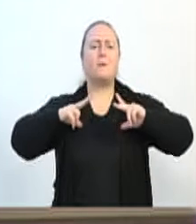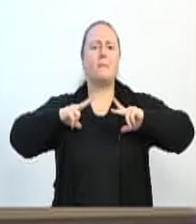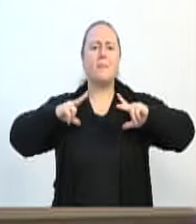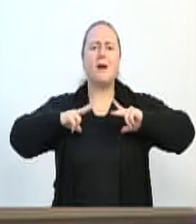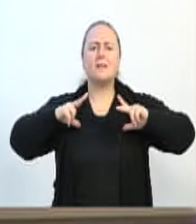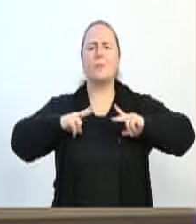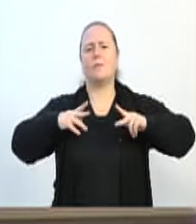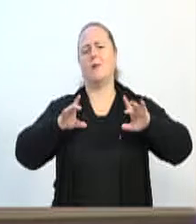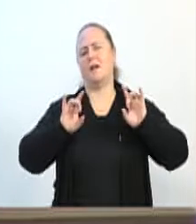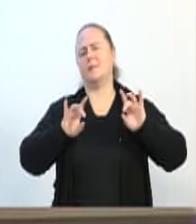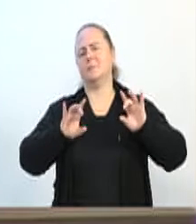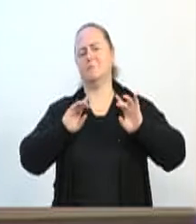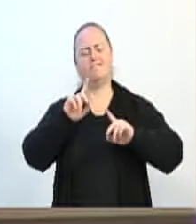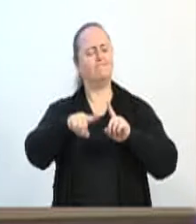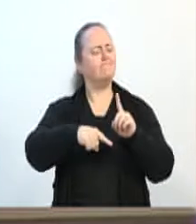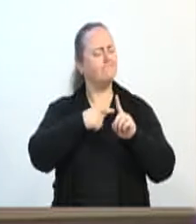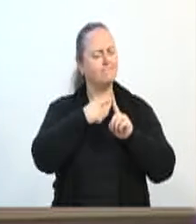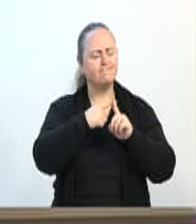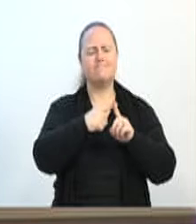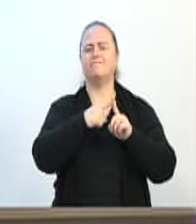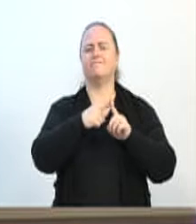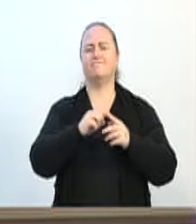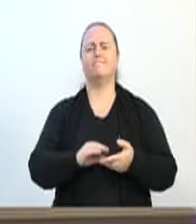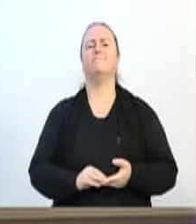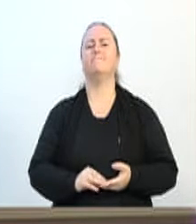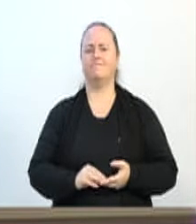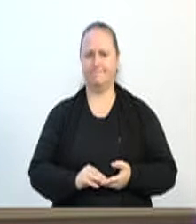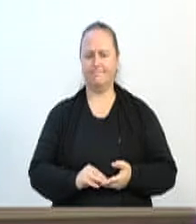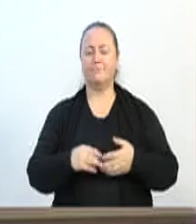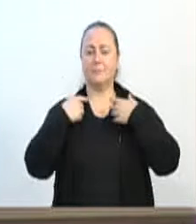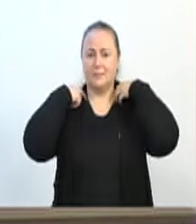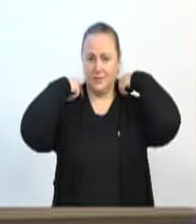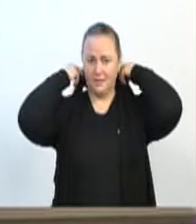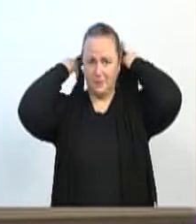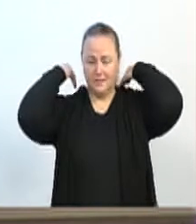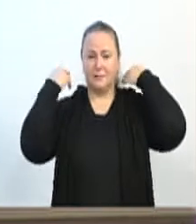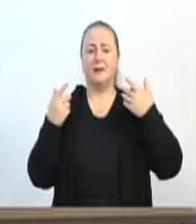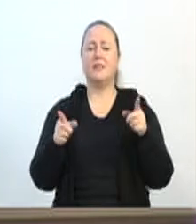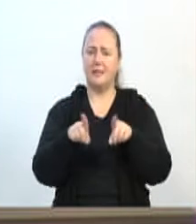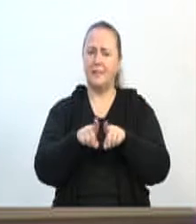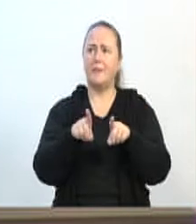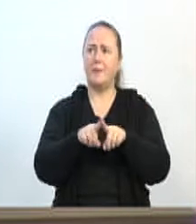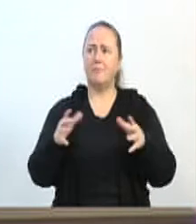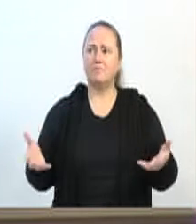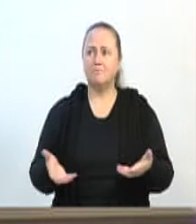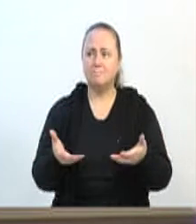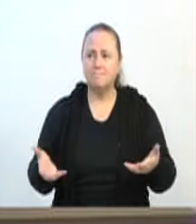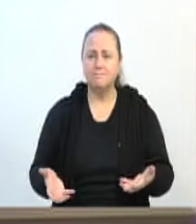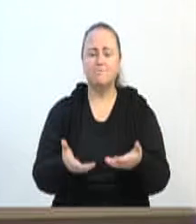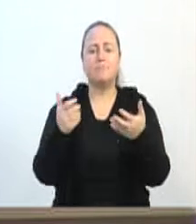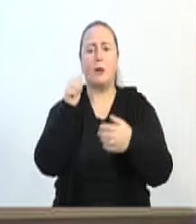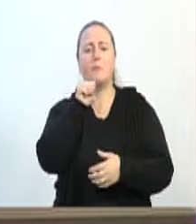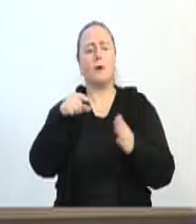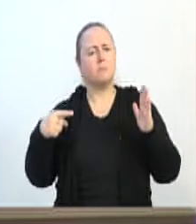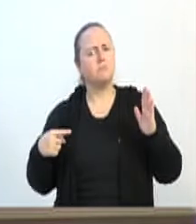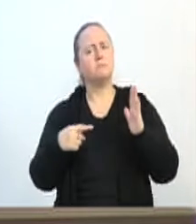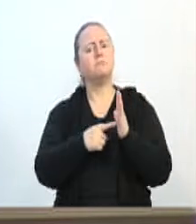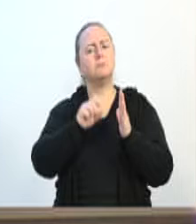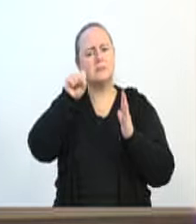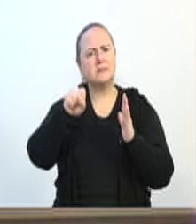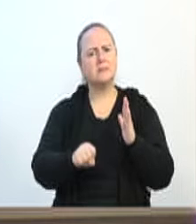especial, vai ser muito positivo, vai ser um incentivo às mulheres a denunciarem, porque, de fato,